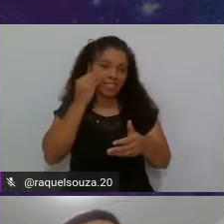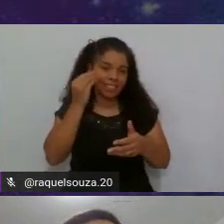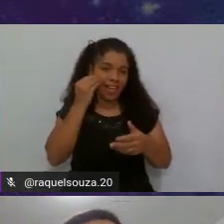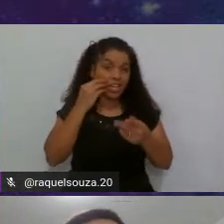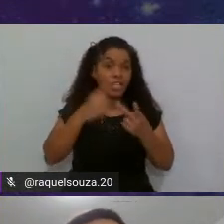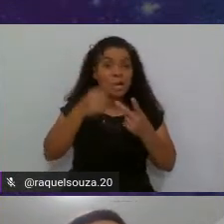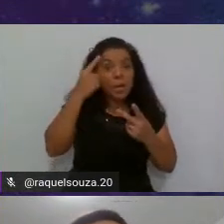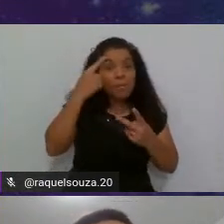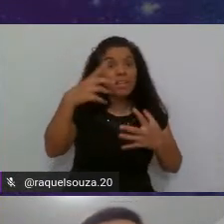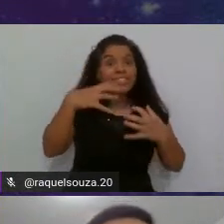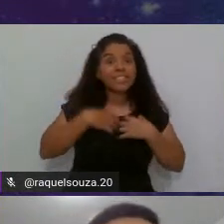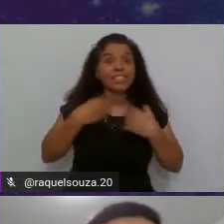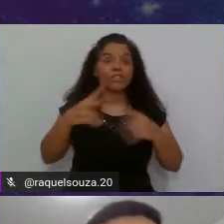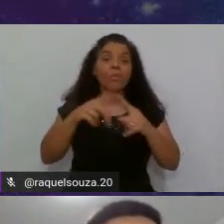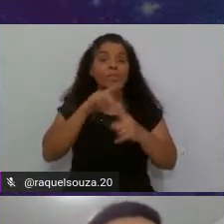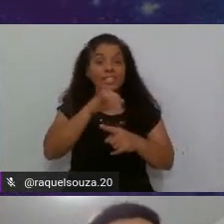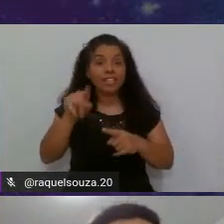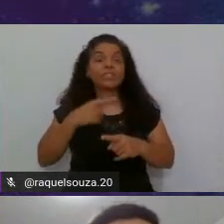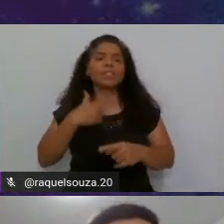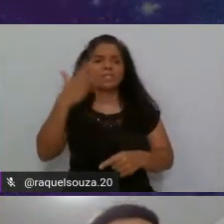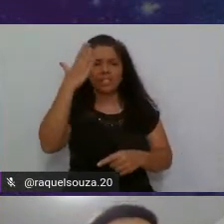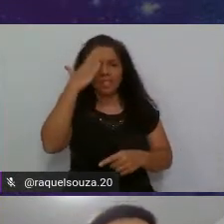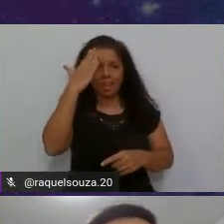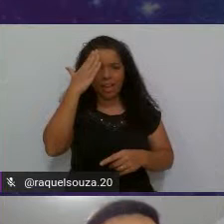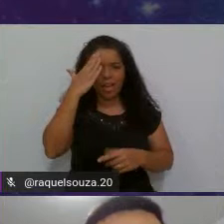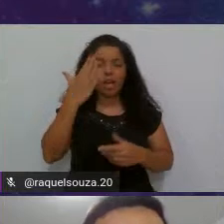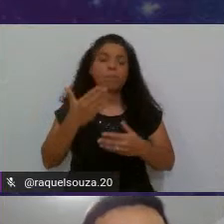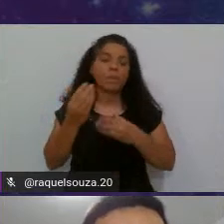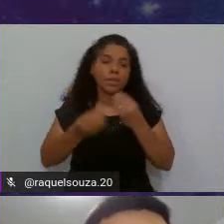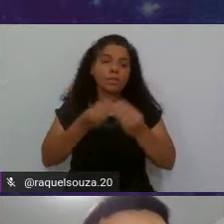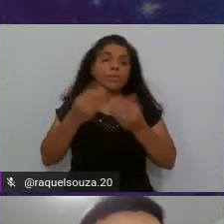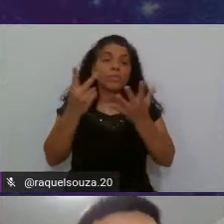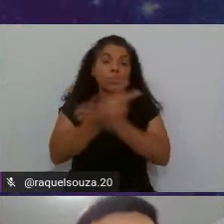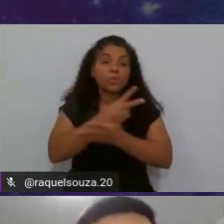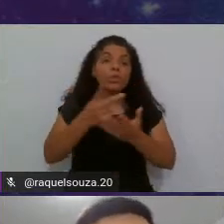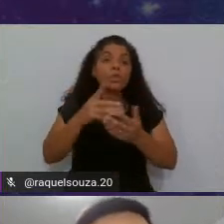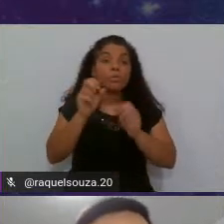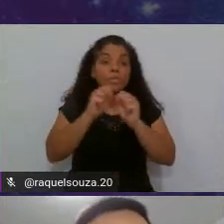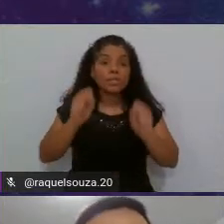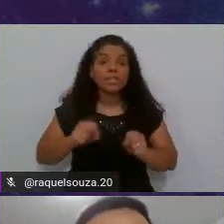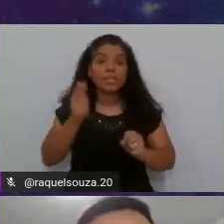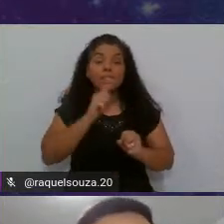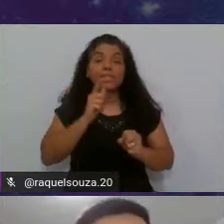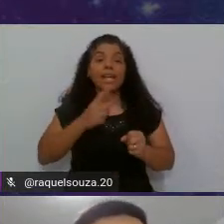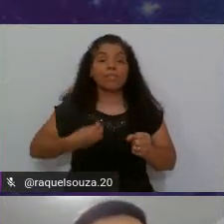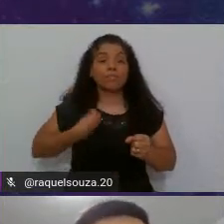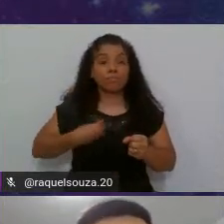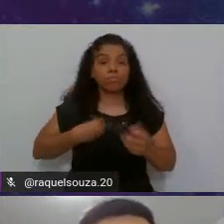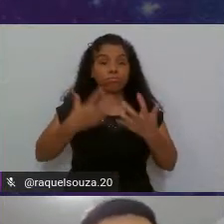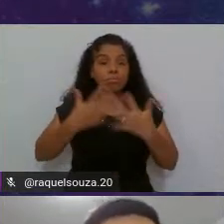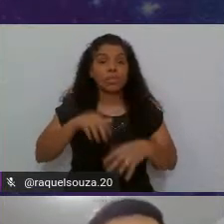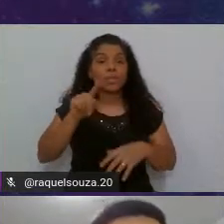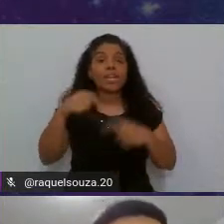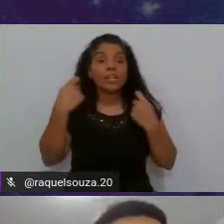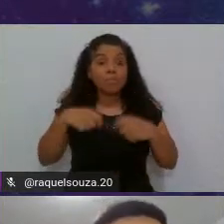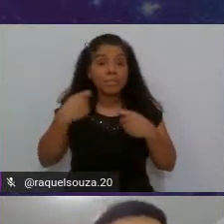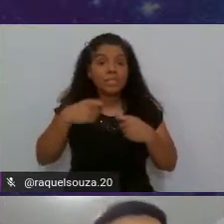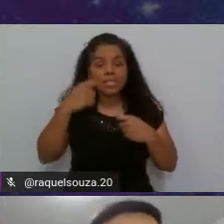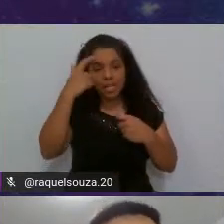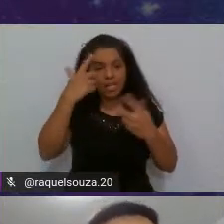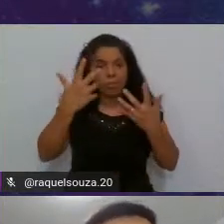da seguinte forma. Se você sabe como um sistema deve funcionar, o que é que ele precisa para funcionar,